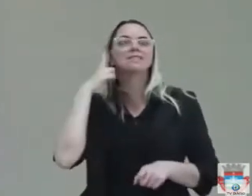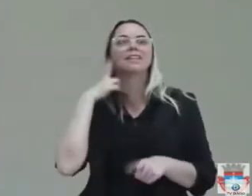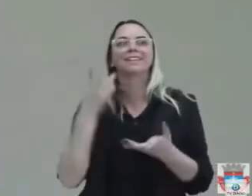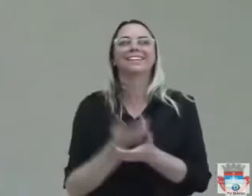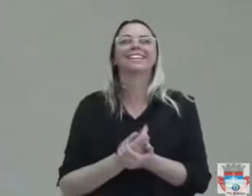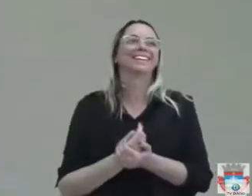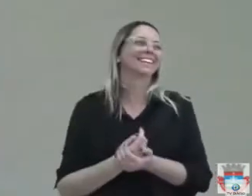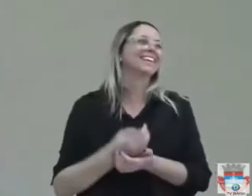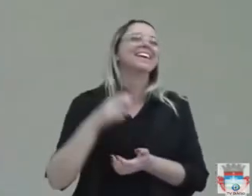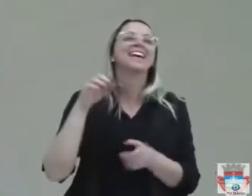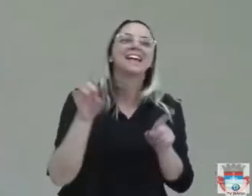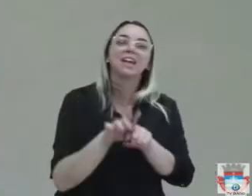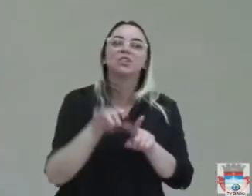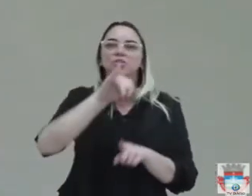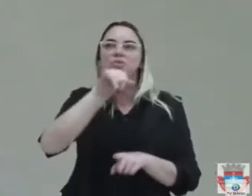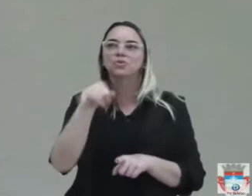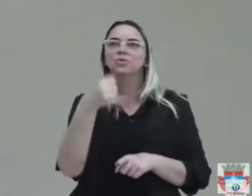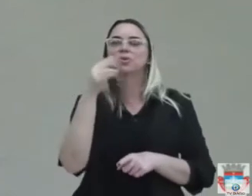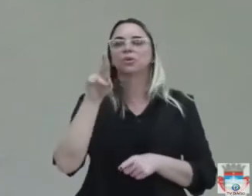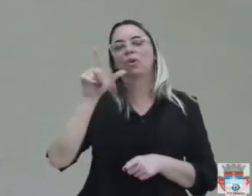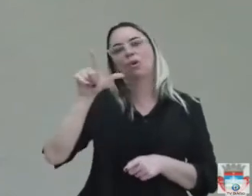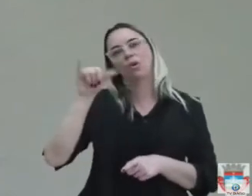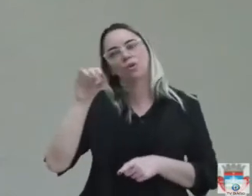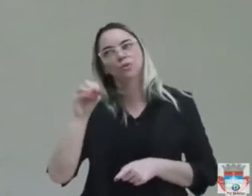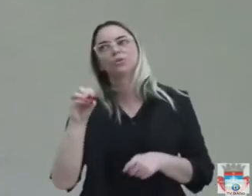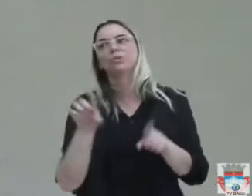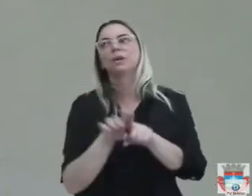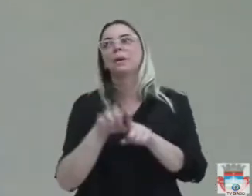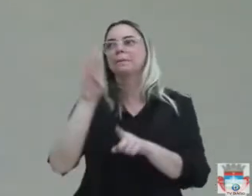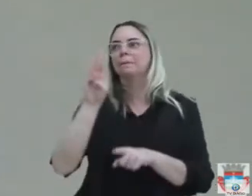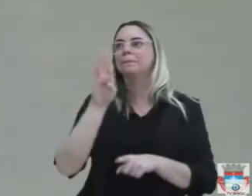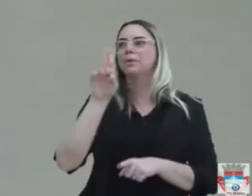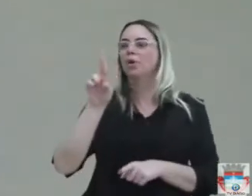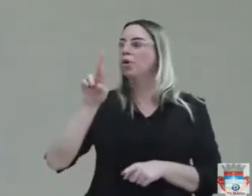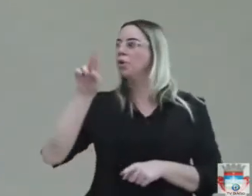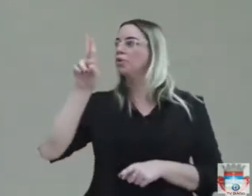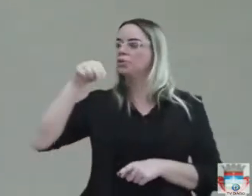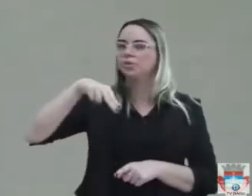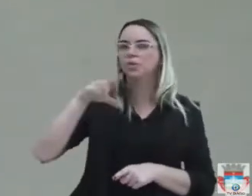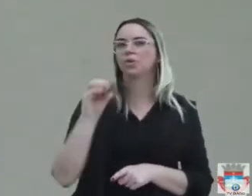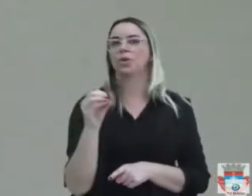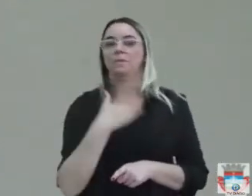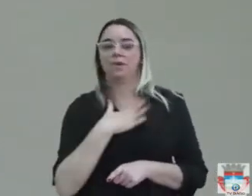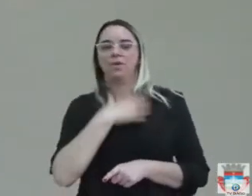Gil do Muniz Bruno Cavalcante Bruno meu sobrinho